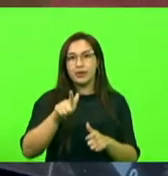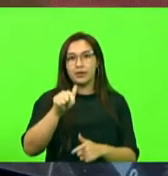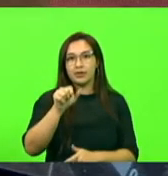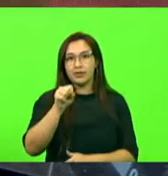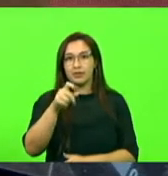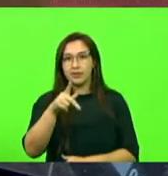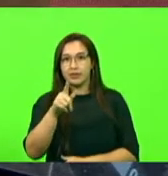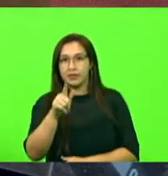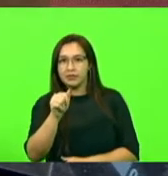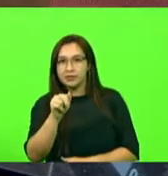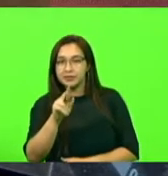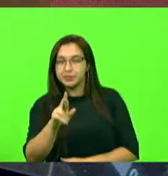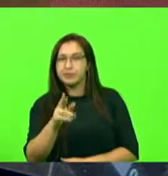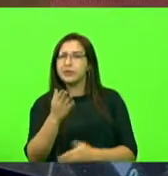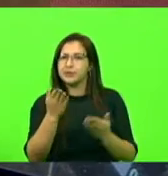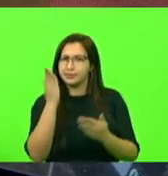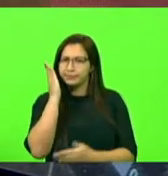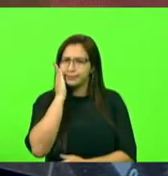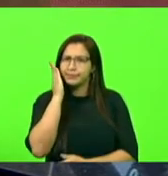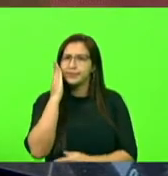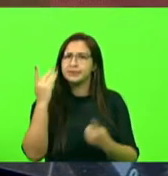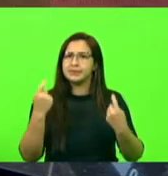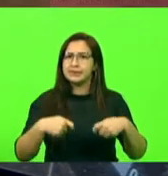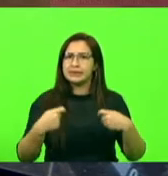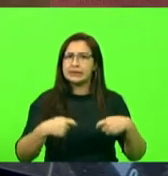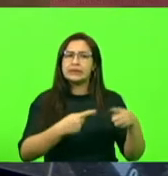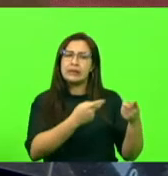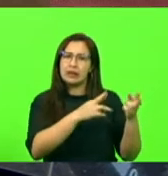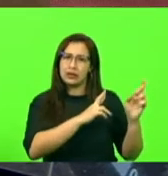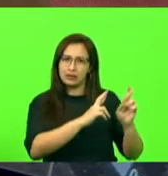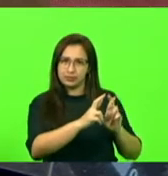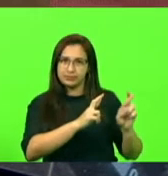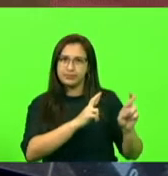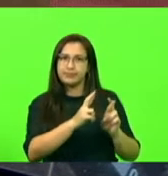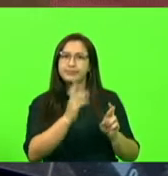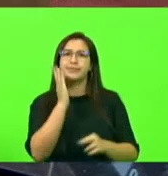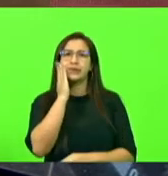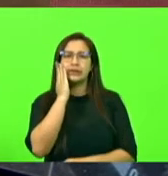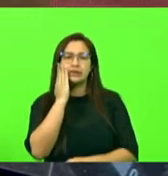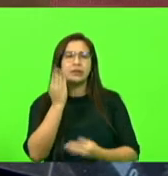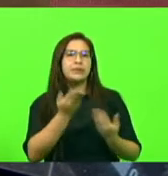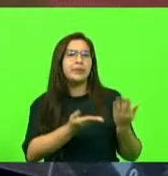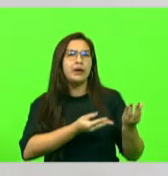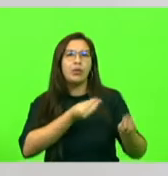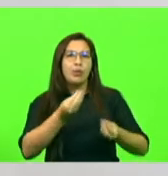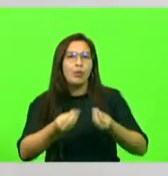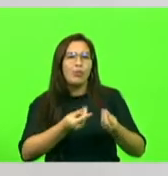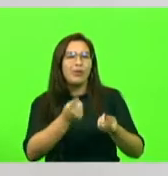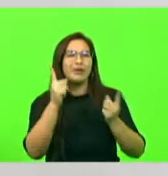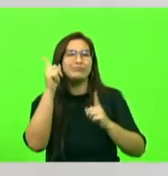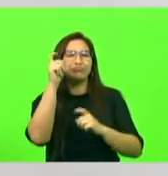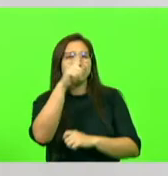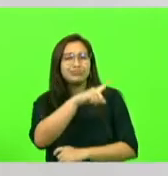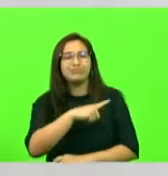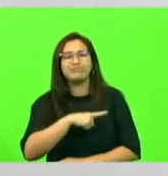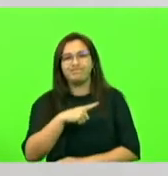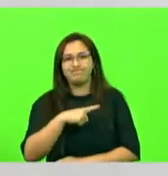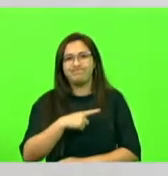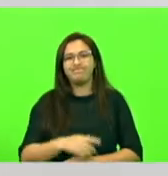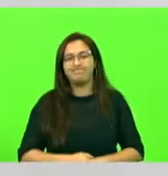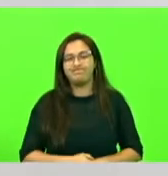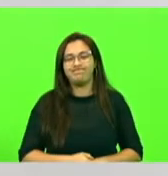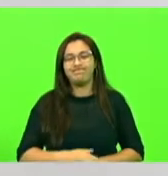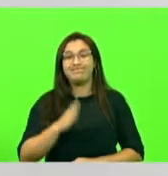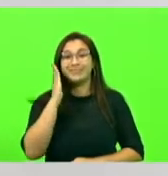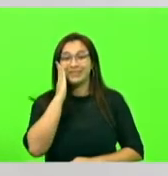das necessidades que tem aquela rodovia, sabe das dificuldades que passa aquele povo ali, sabe das dificuldades